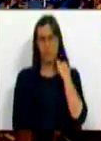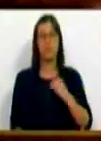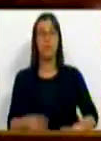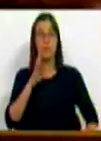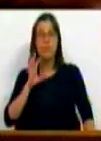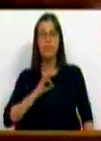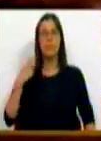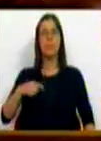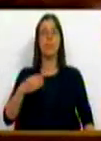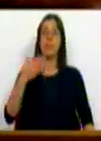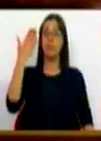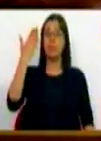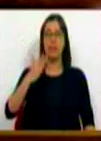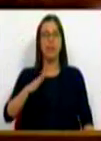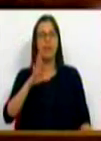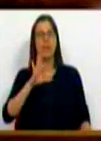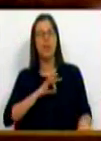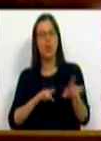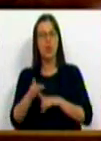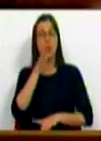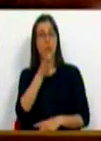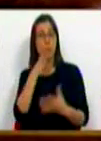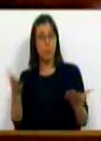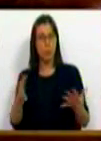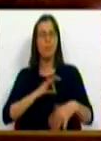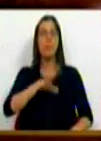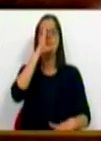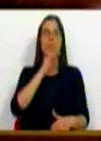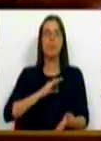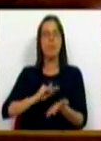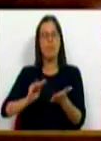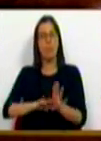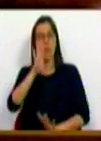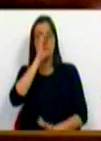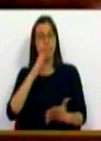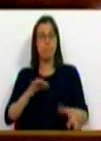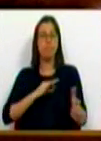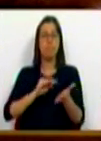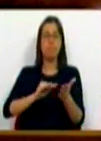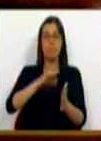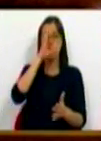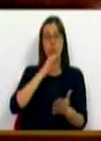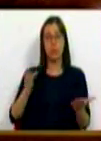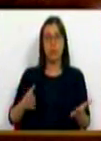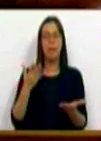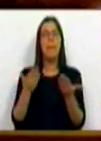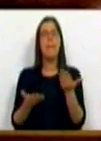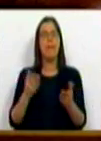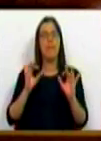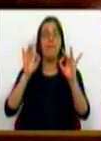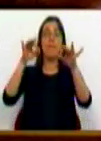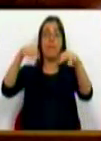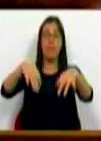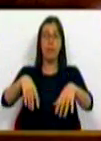Senhora Presidente, Senhoras e Senhores Deputados, Senhor Ministro, Senhora Senhora de Estado, Senhora Senhora do Estado, o balanço no